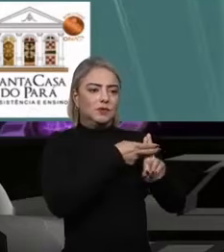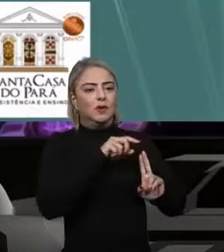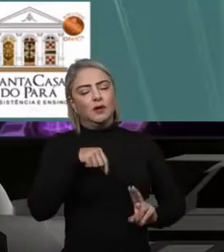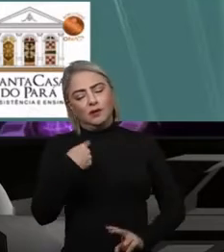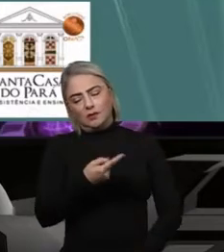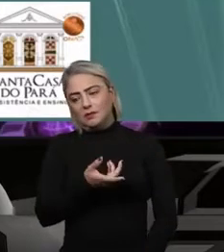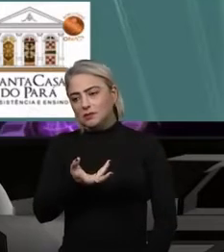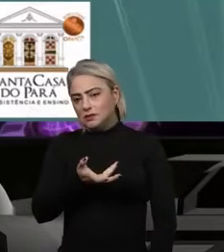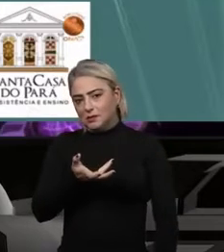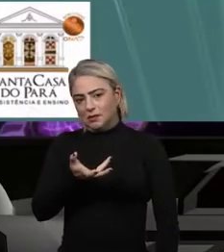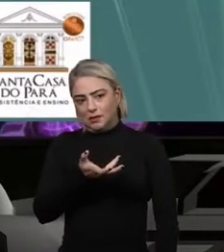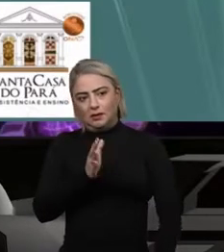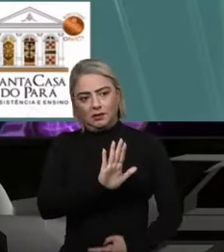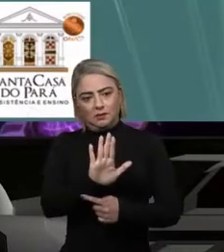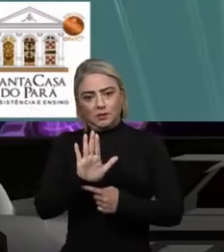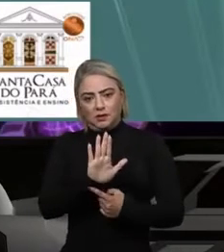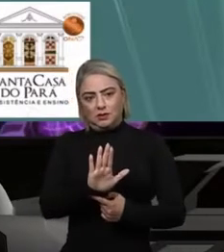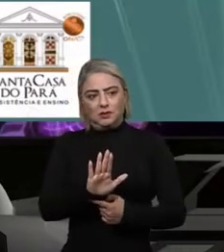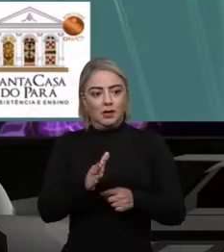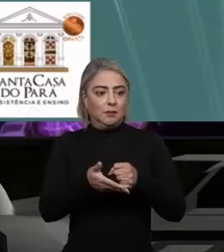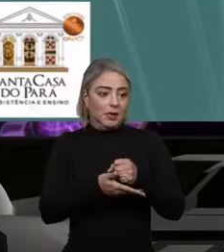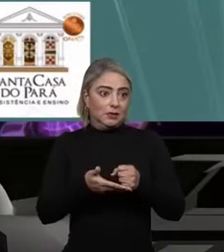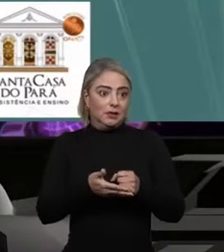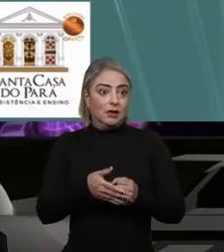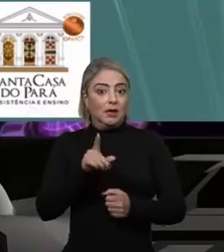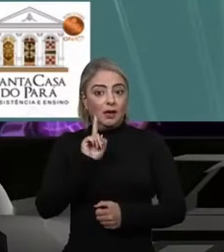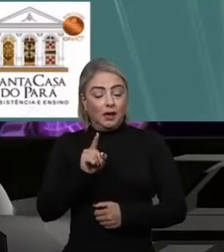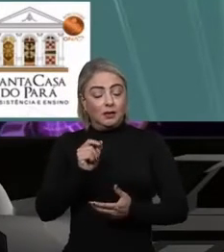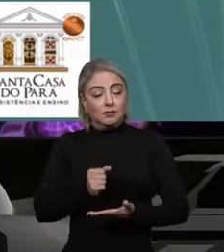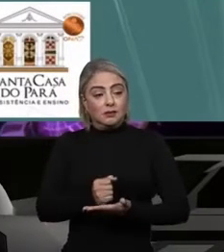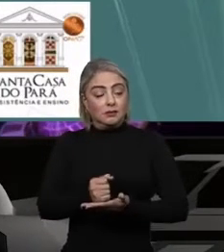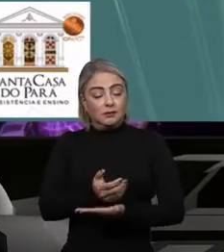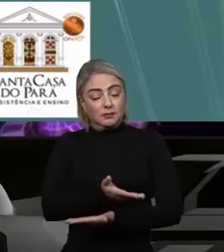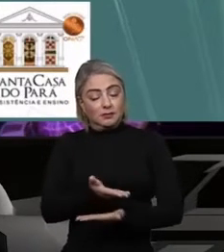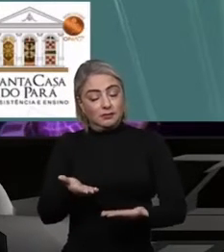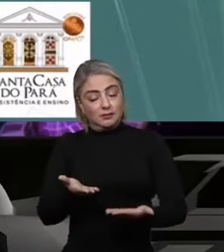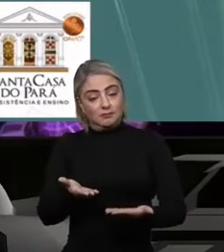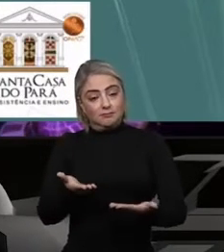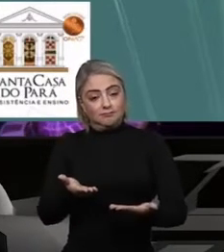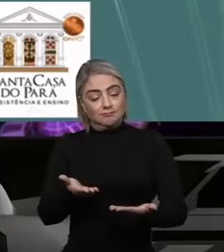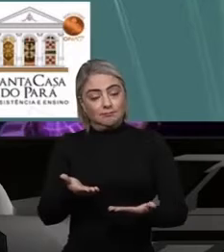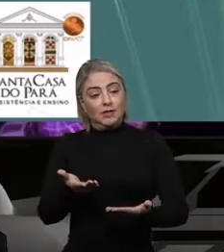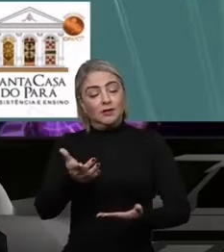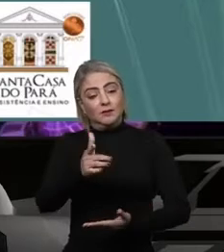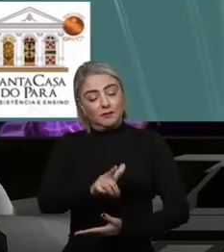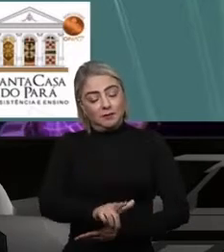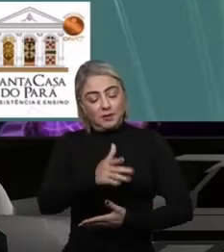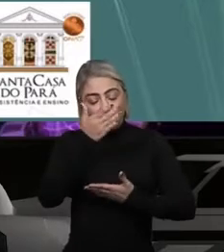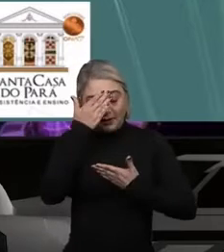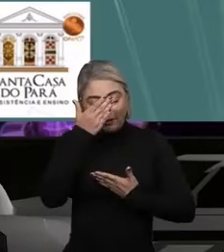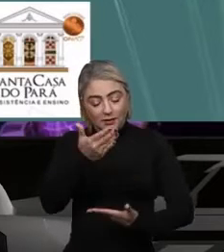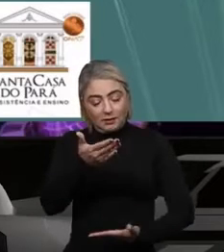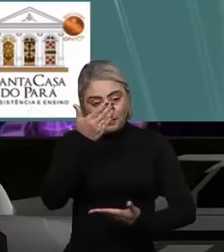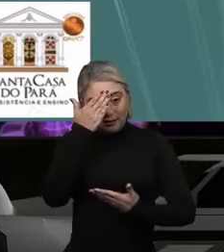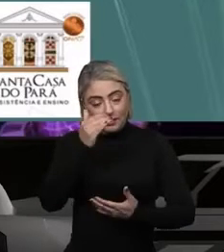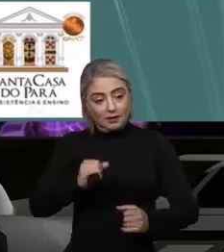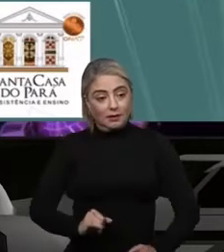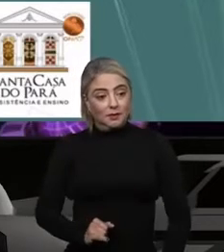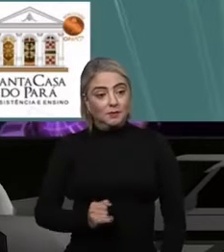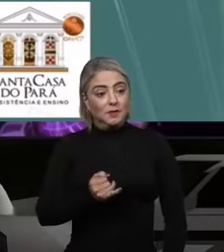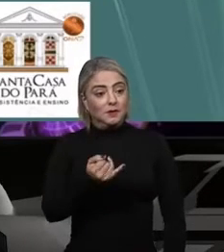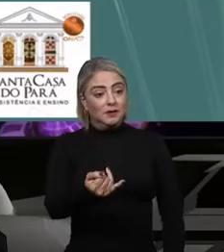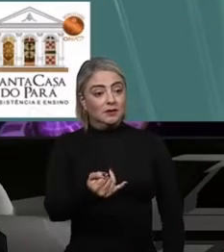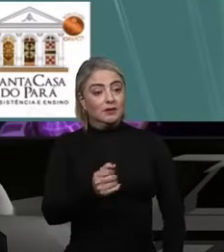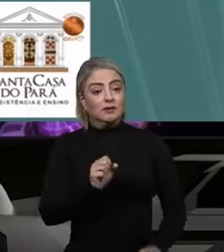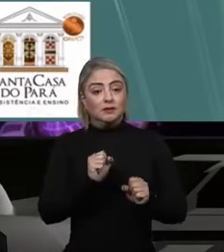ajudar. É basicamente essa contribuição que nós trazemos, e mais uma vez eu agradeço a oportunidade de